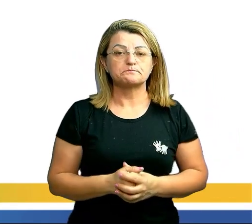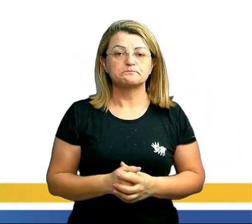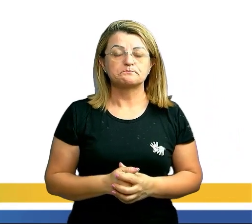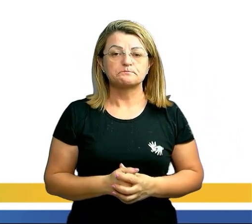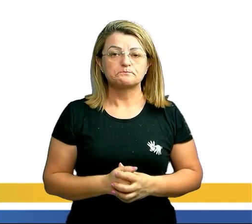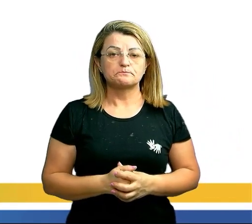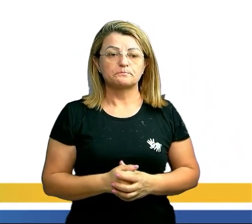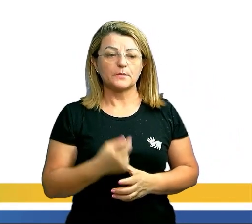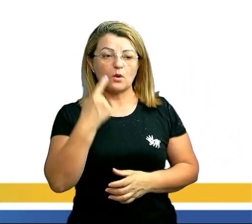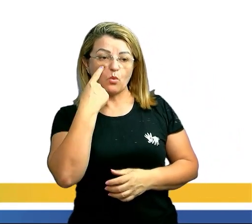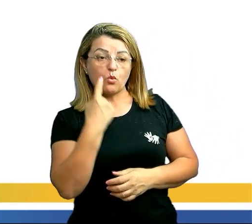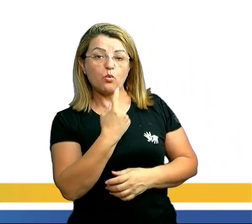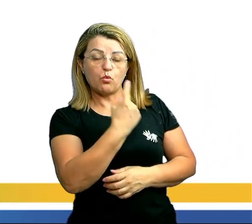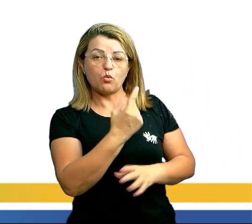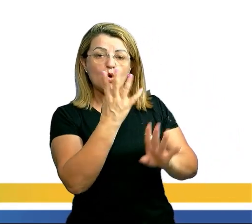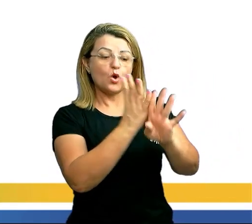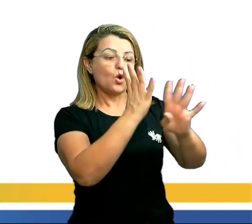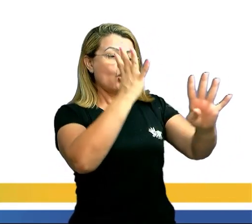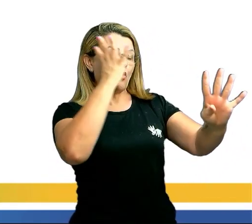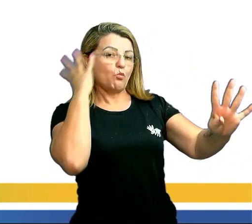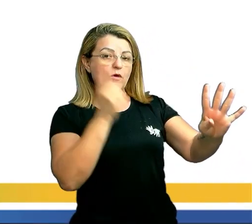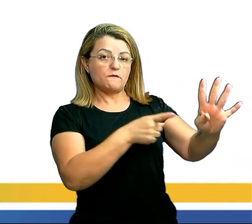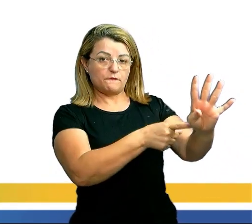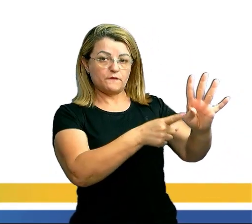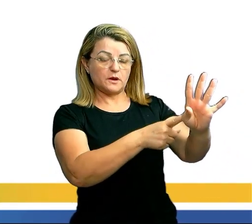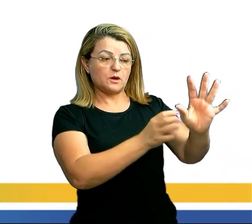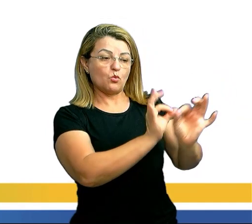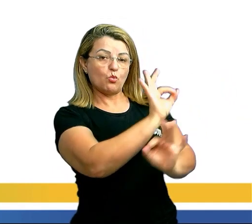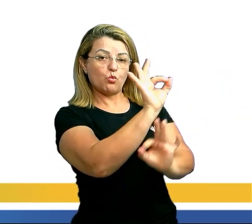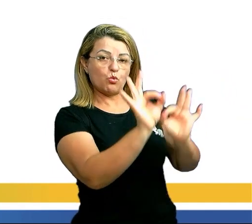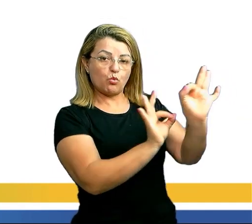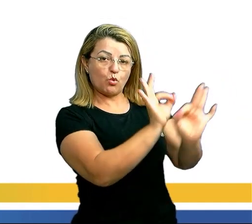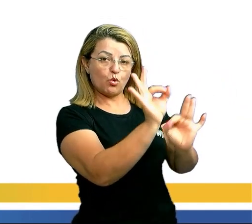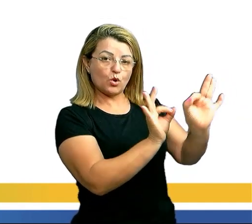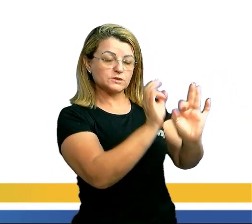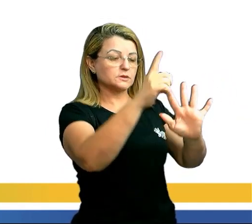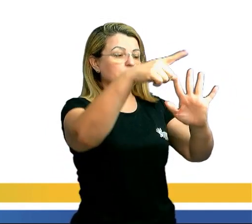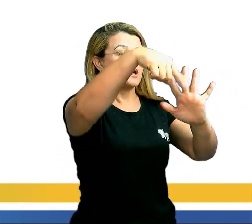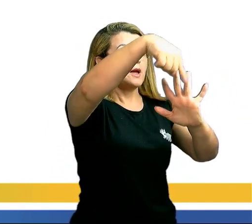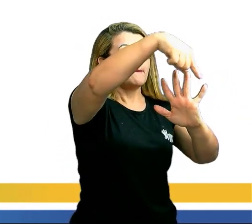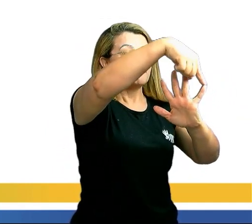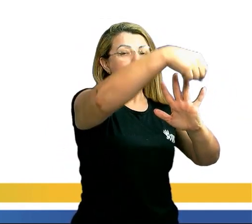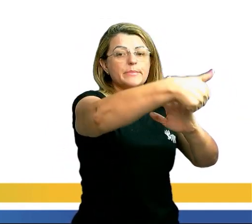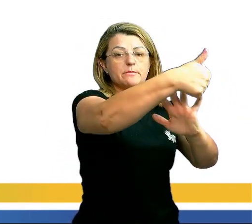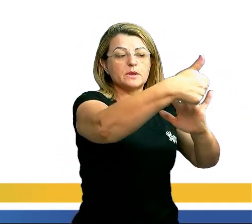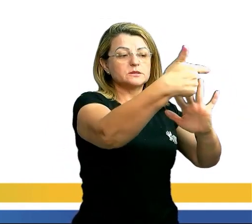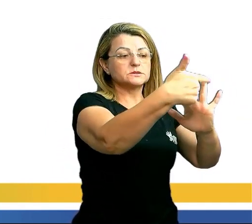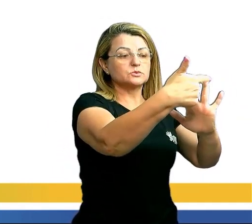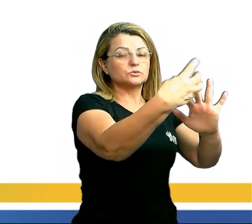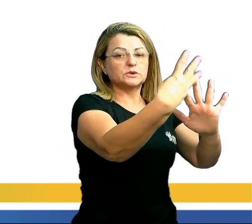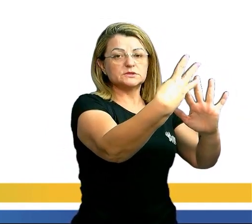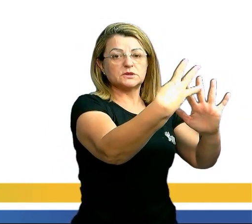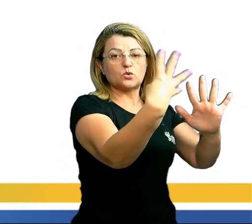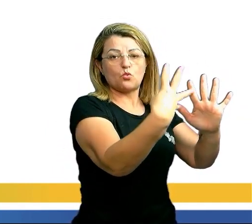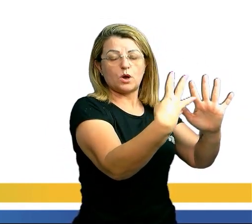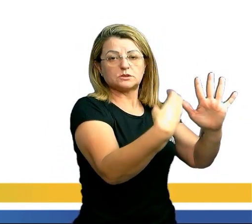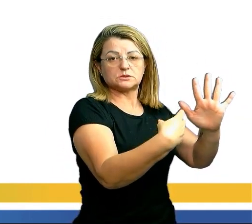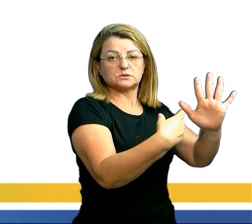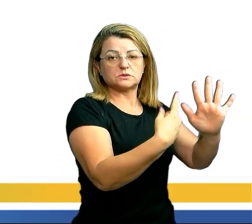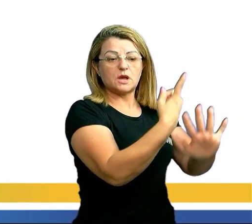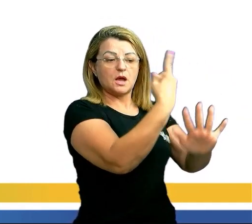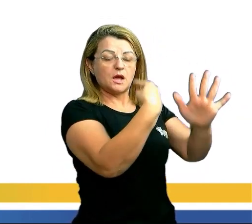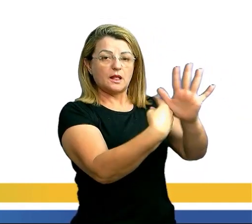Considere uma fila de pessoas organizadas por ordem de chegada, em que em um determinado momento há seis